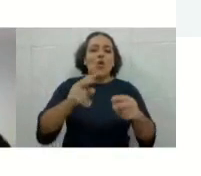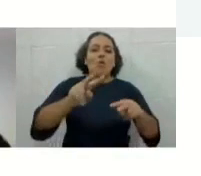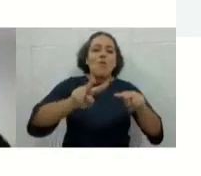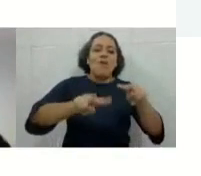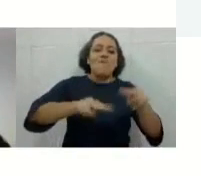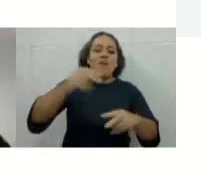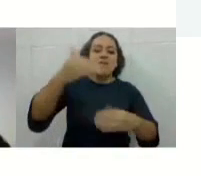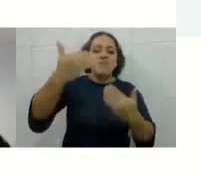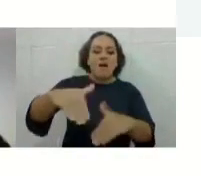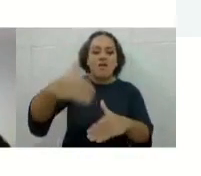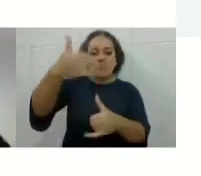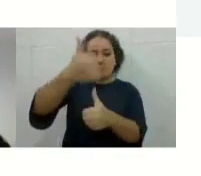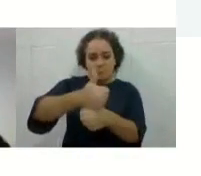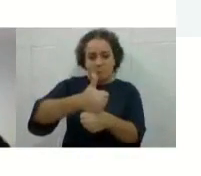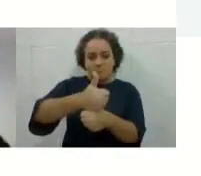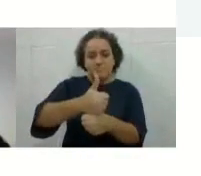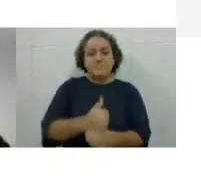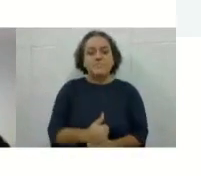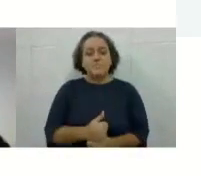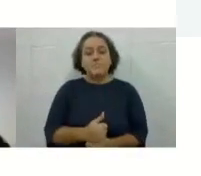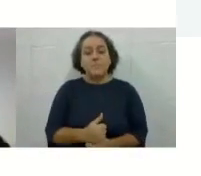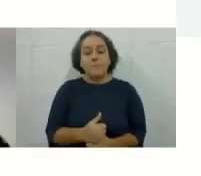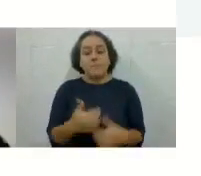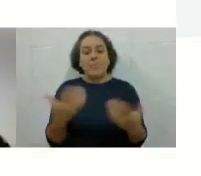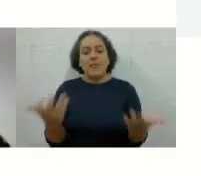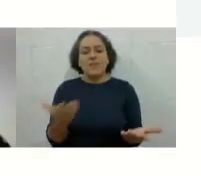Então, quais são os,